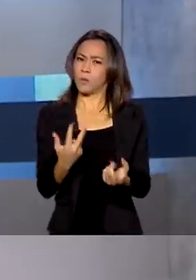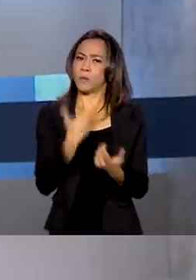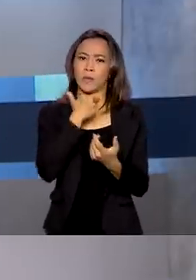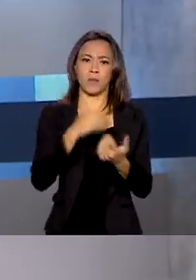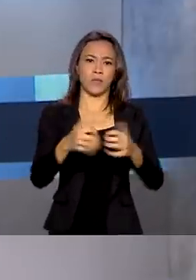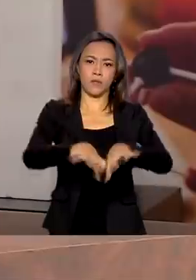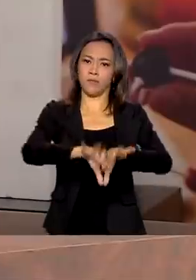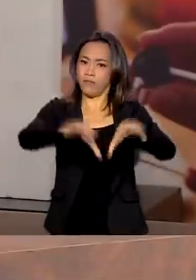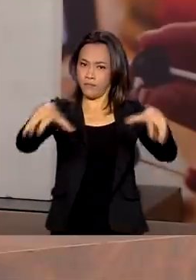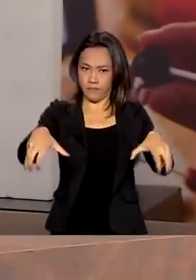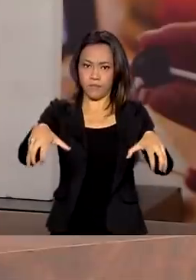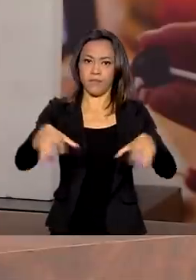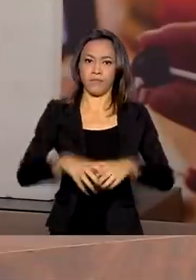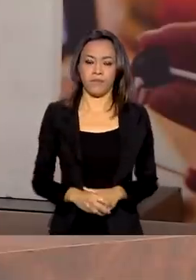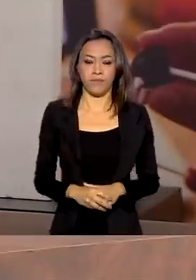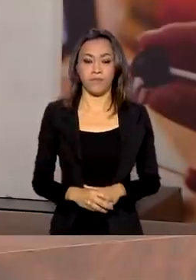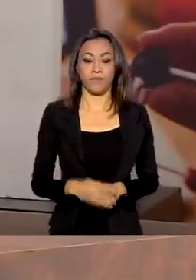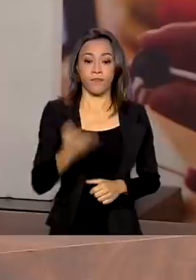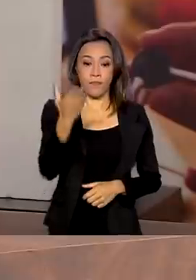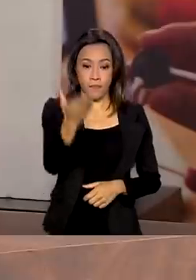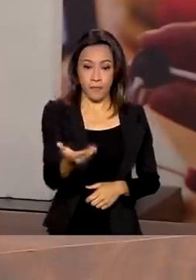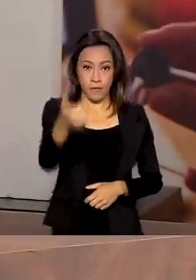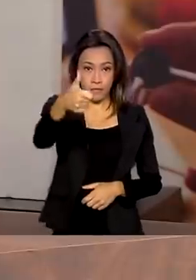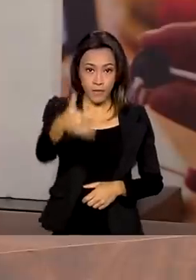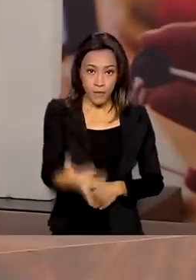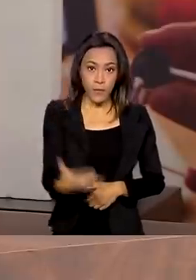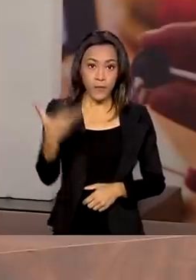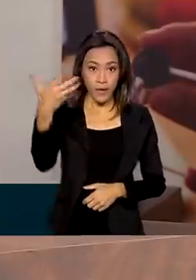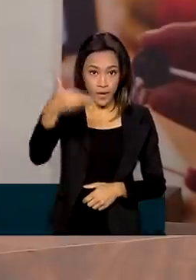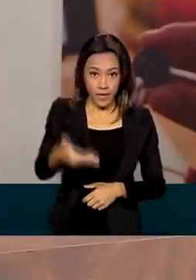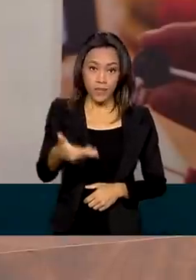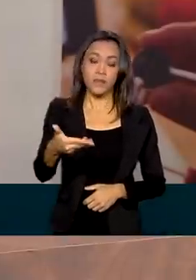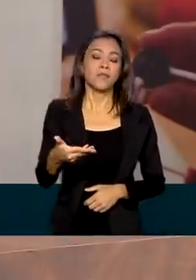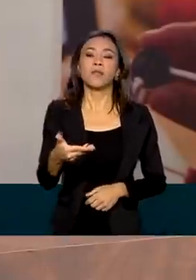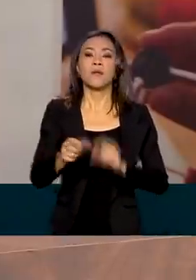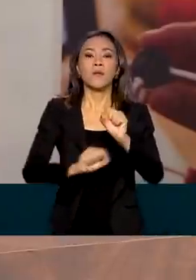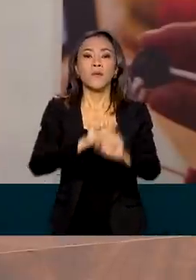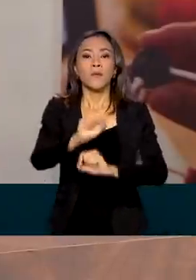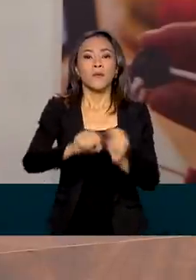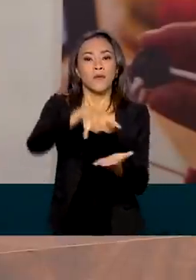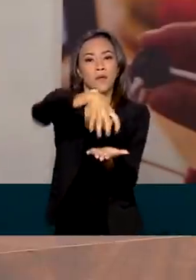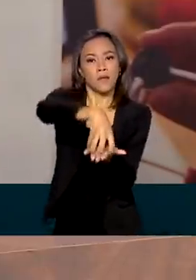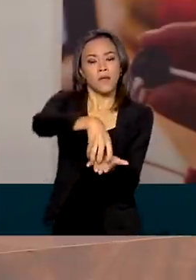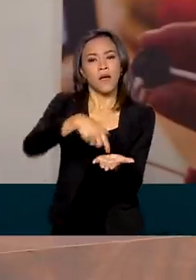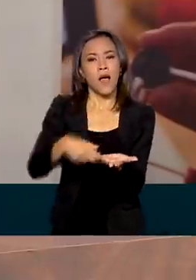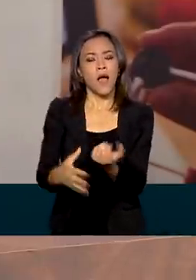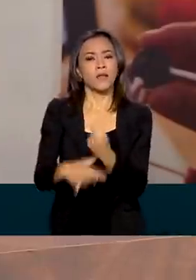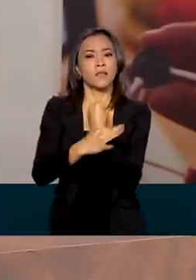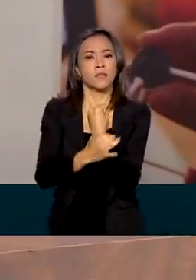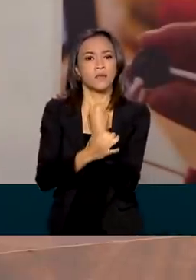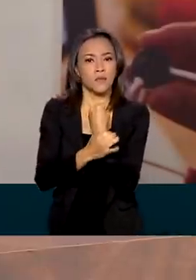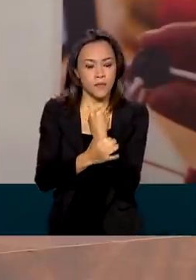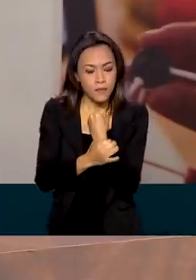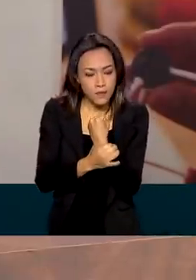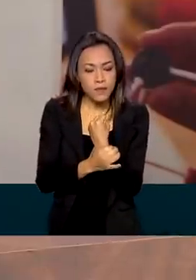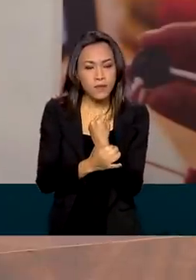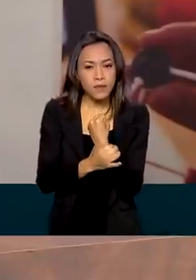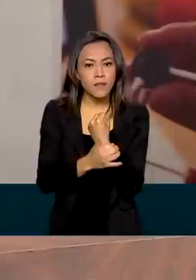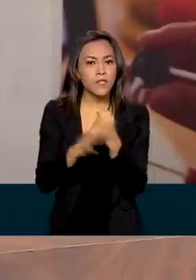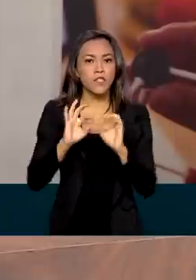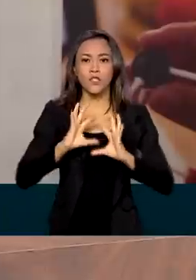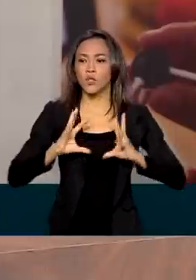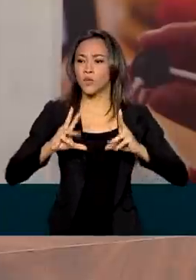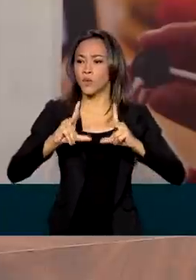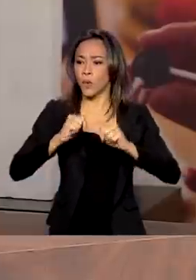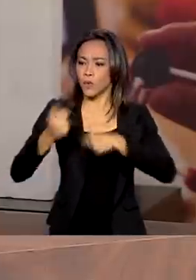radioativos. Essa autoridade tem uma responsabilidade muito grande em garantir justamente a segurança de todas